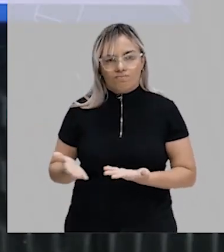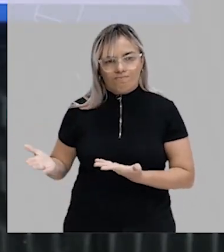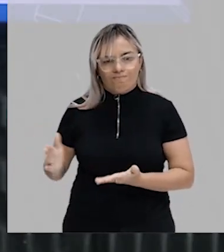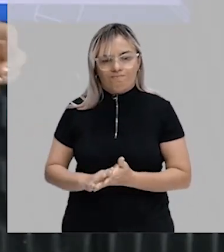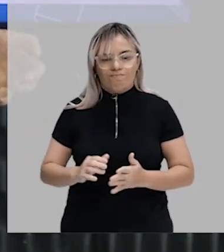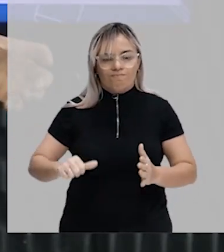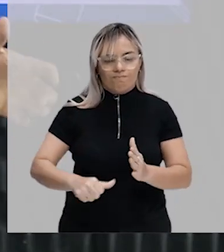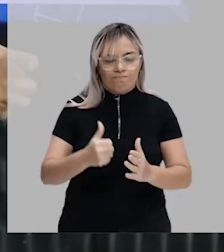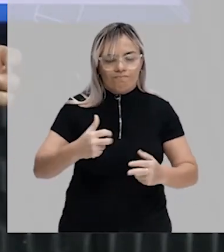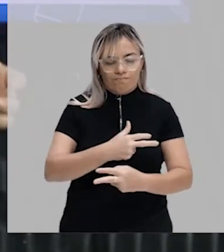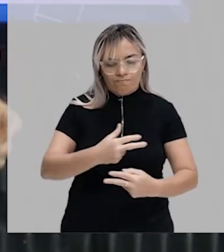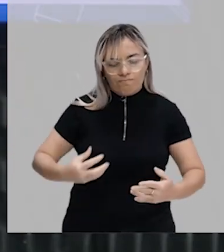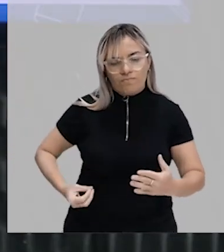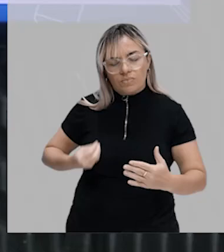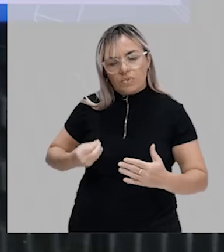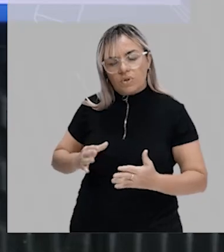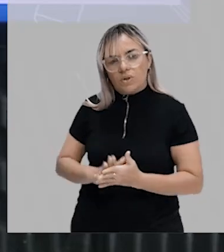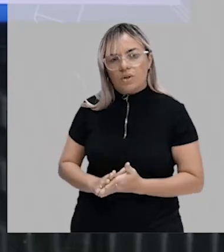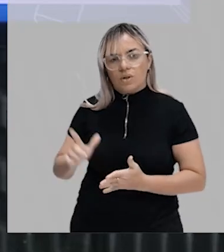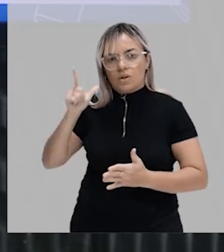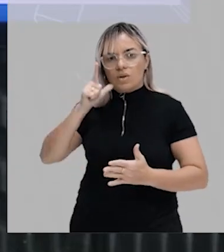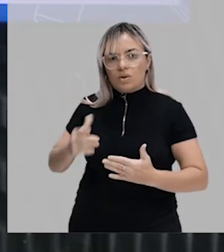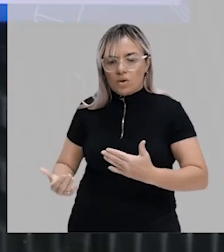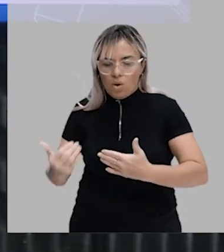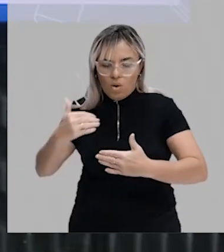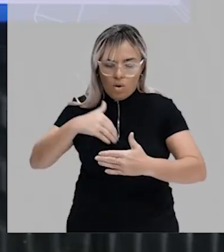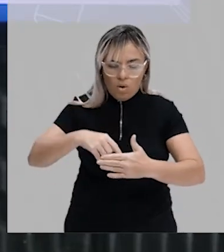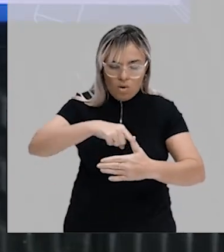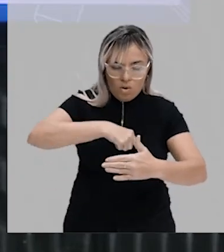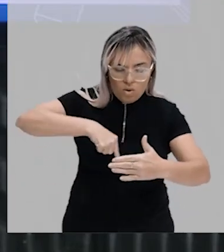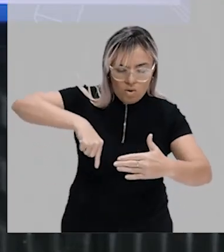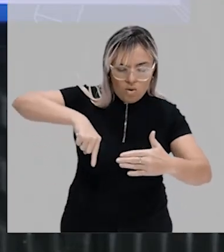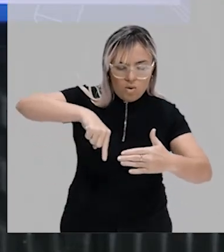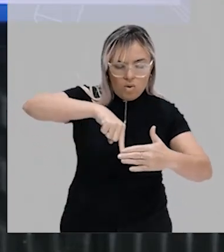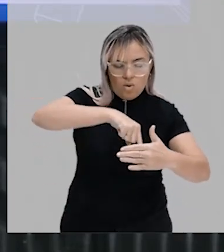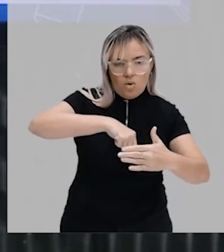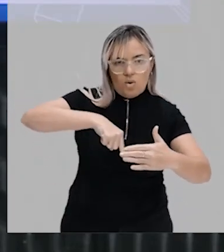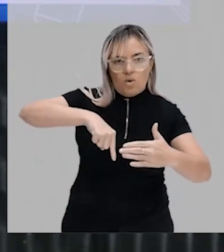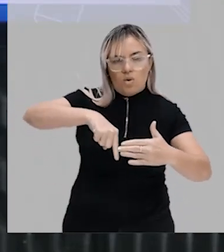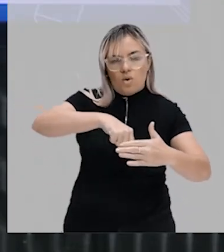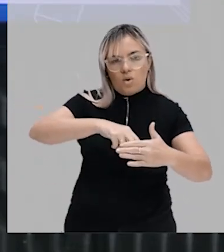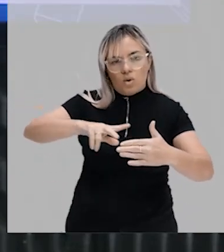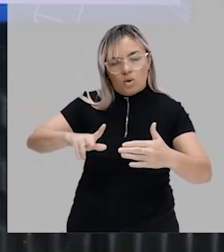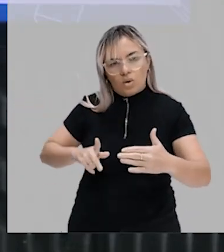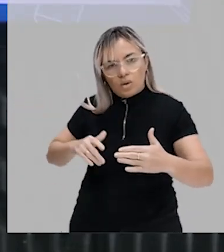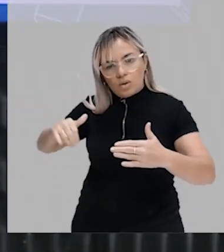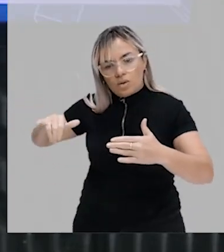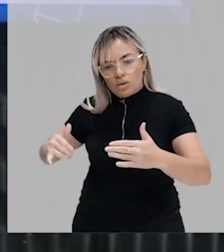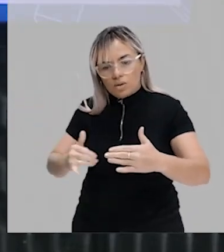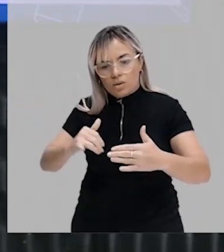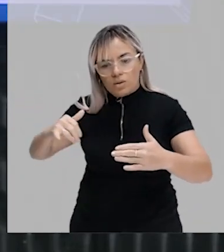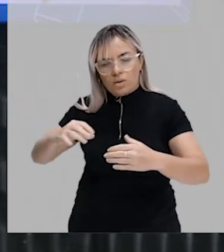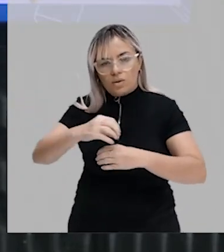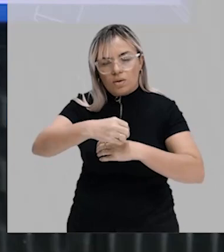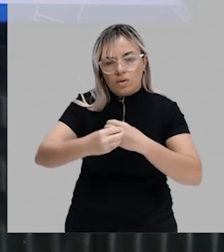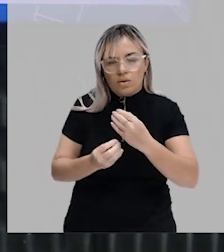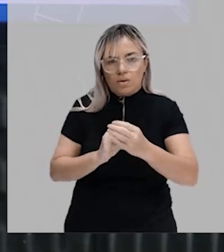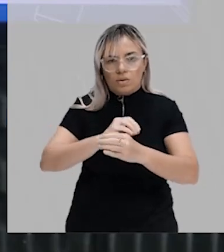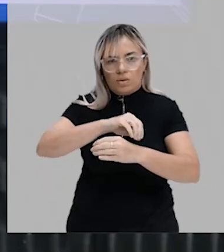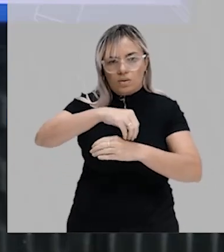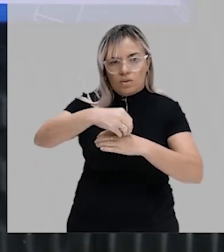indivíduos conseguiam extrair dos nutrientes. Então, eles utilizavam moléculas de nutrientes.